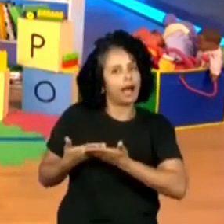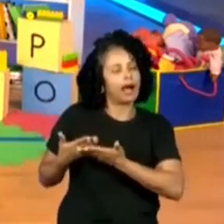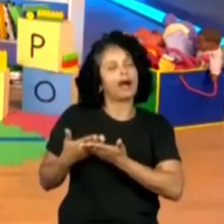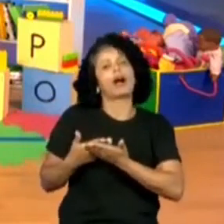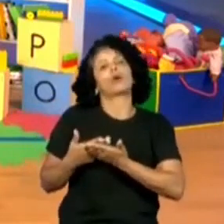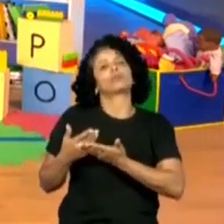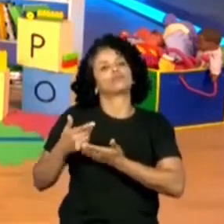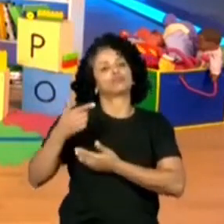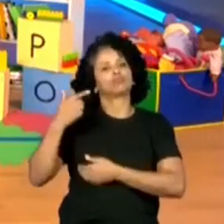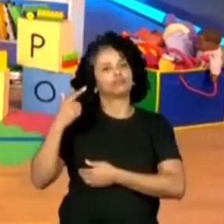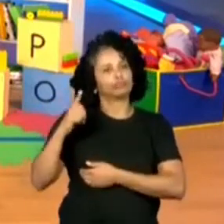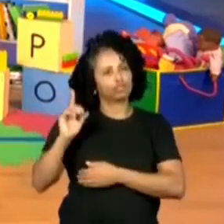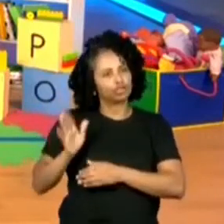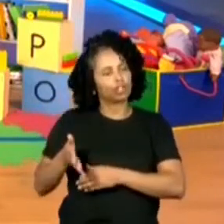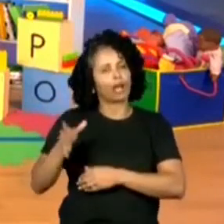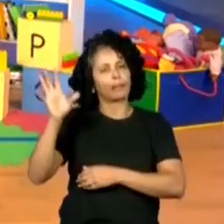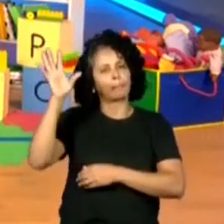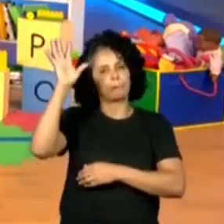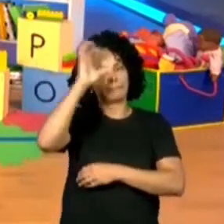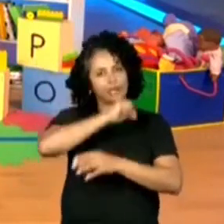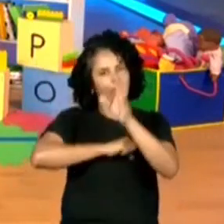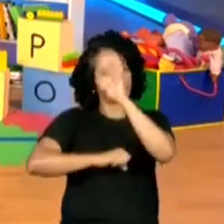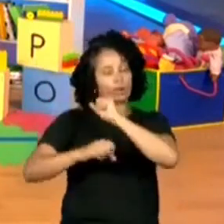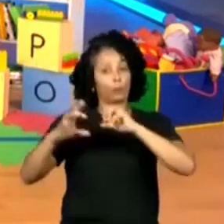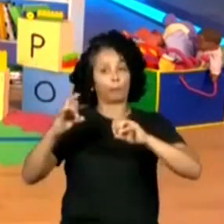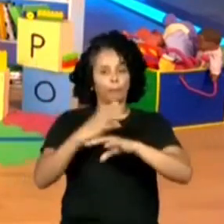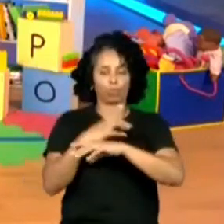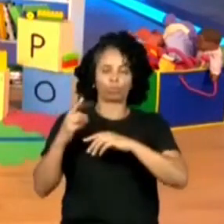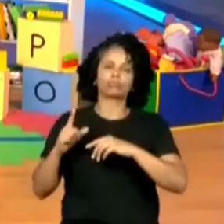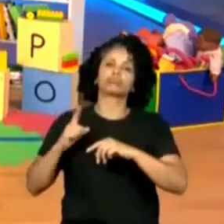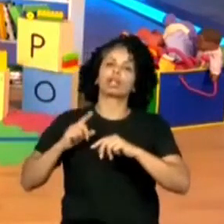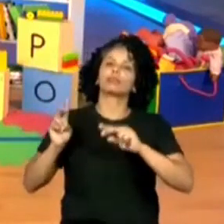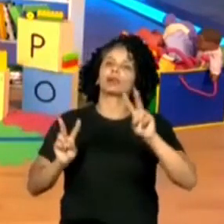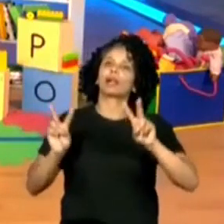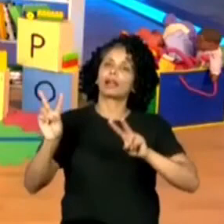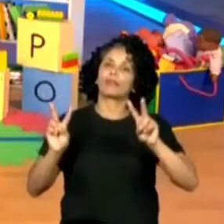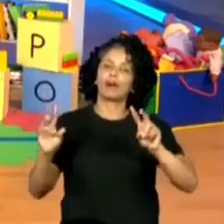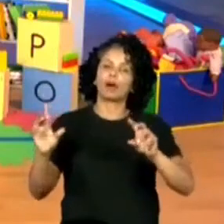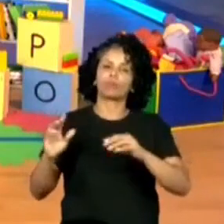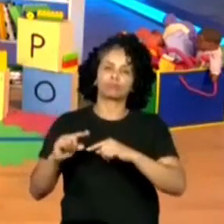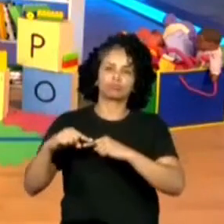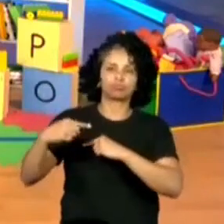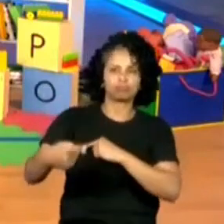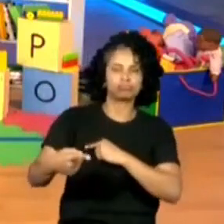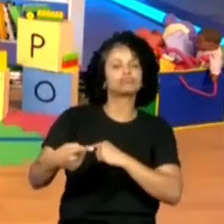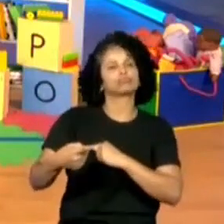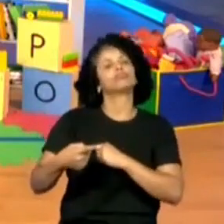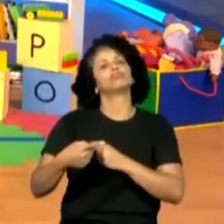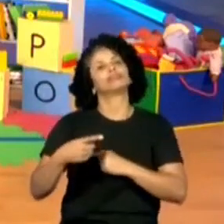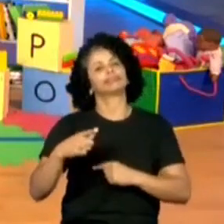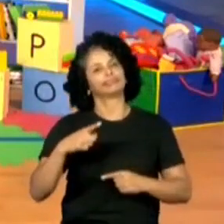ter reprise nesse período que é o do Carnaval. Então, não vai pular o Carnaval? Vem assistir o professor Aline.